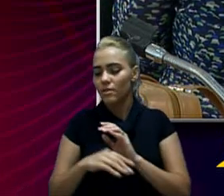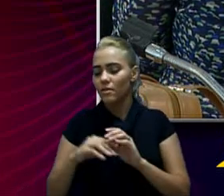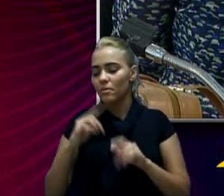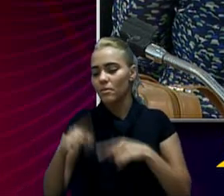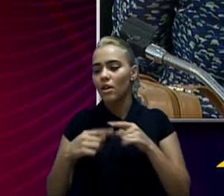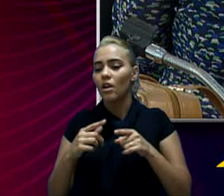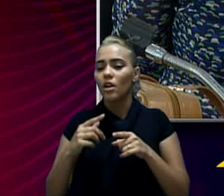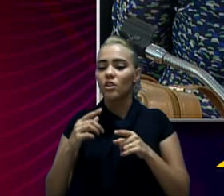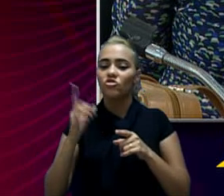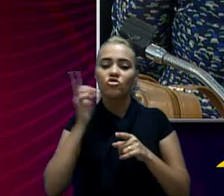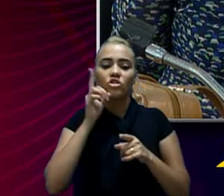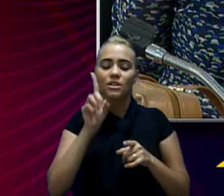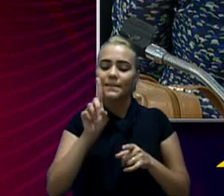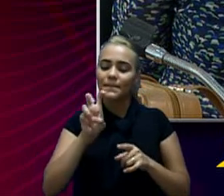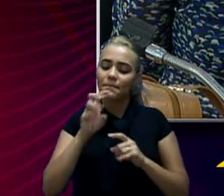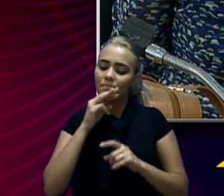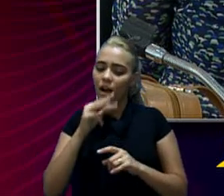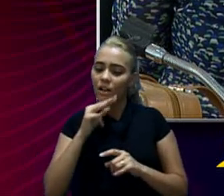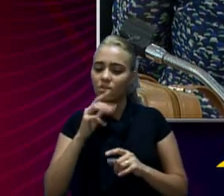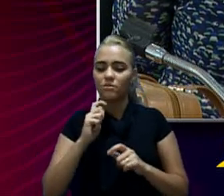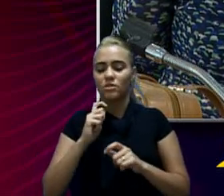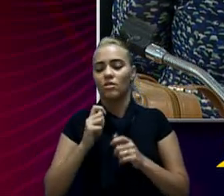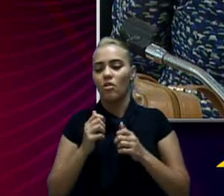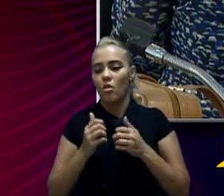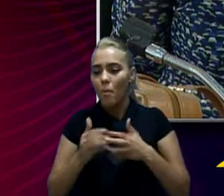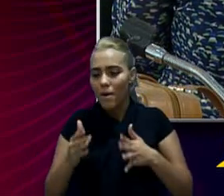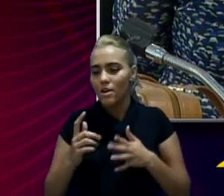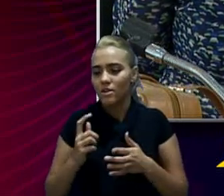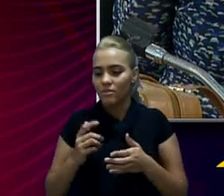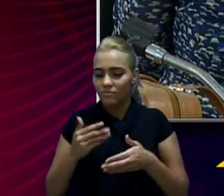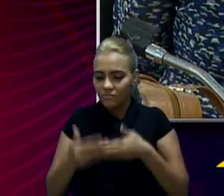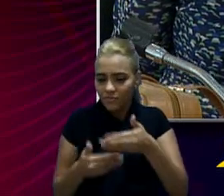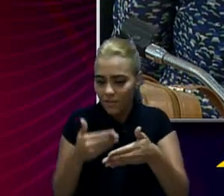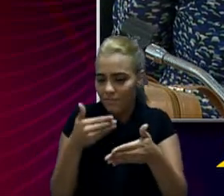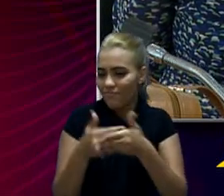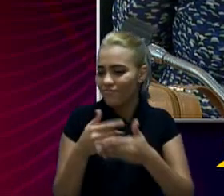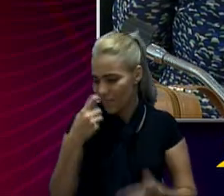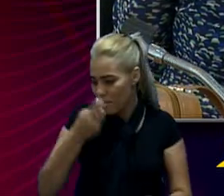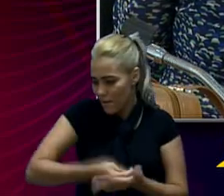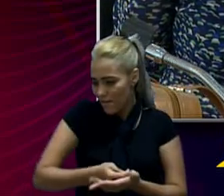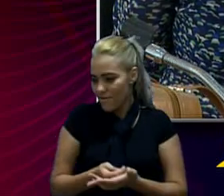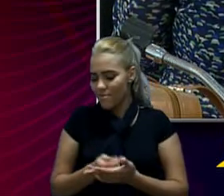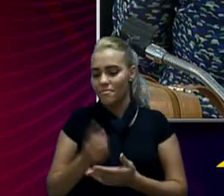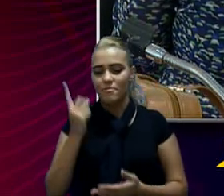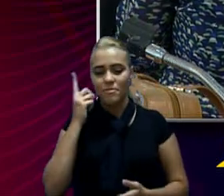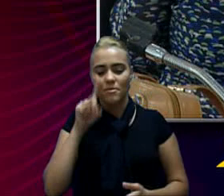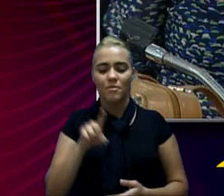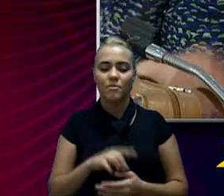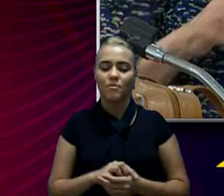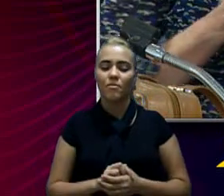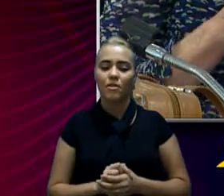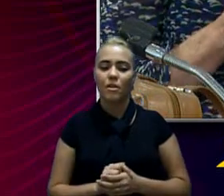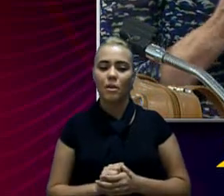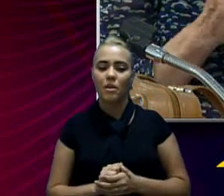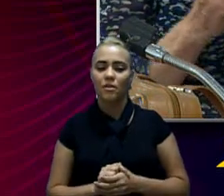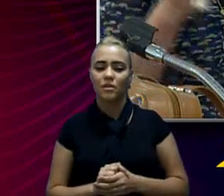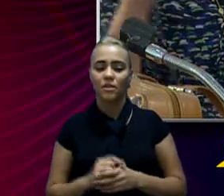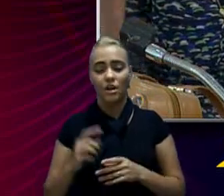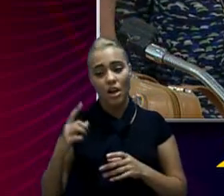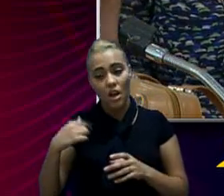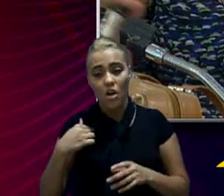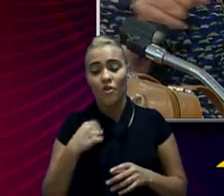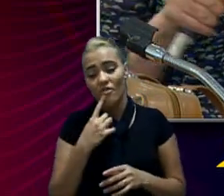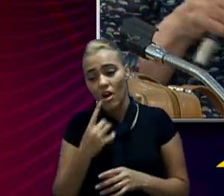partir do dia 15 de março até o dia 26, a primeira parcela. Então, nesse momento, eu considero prematuro